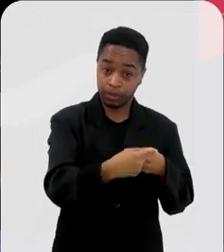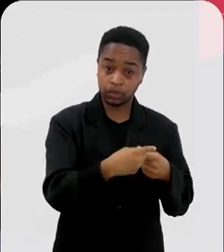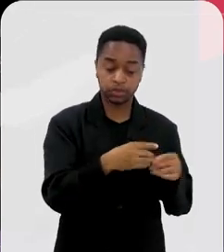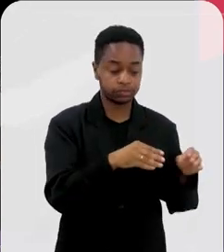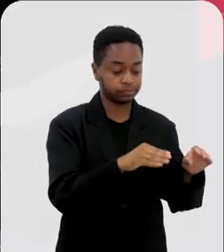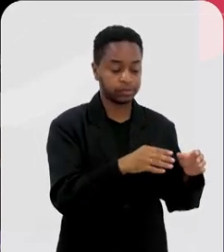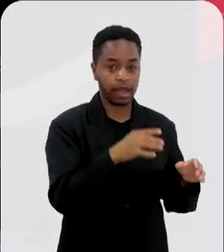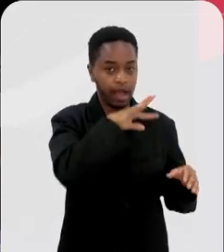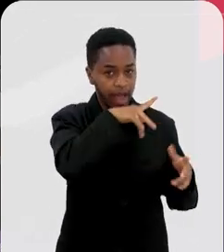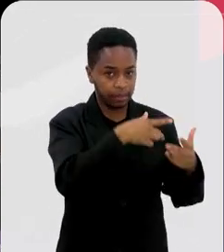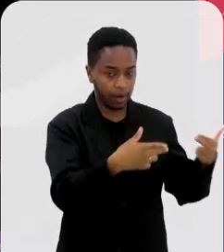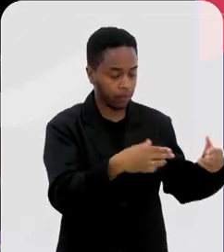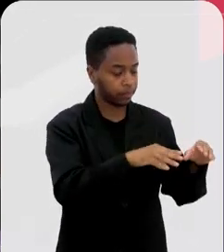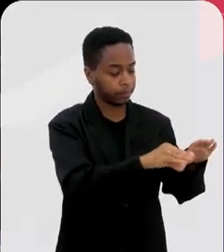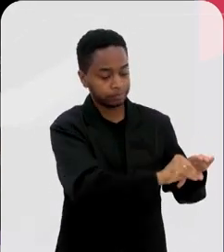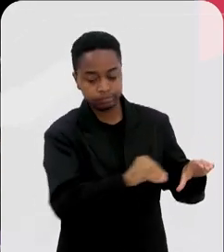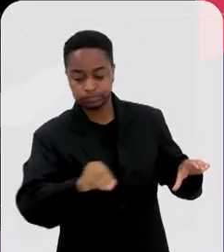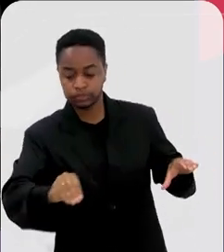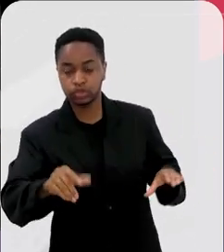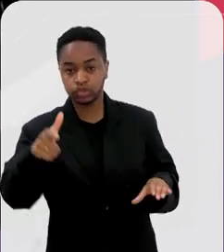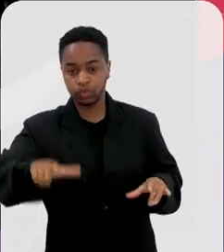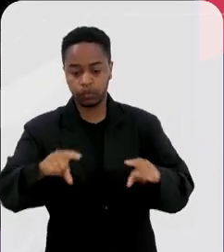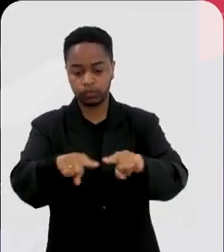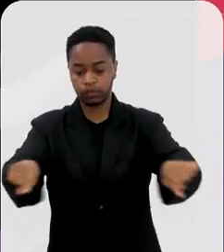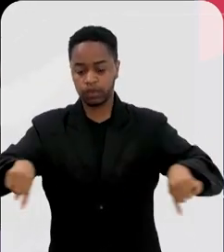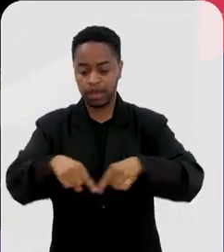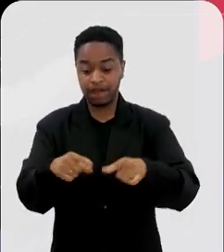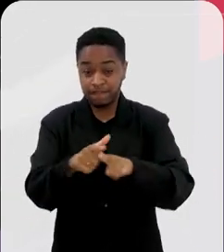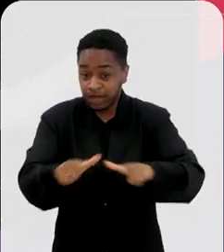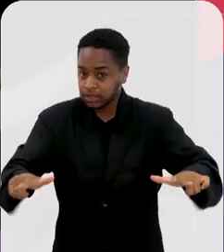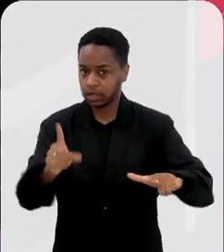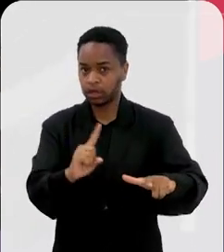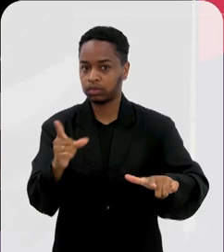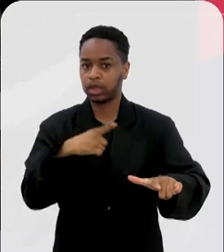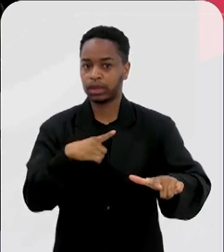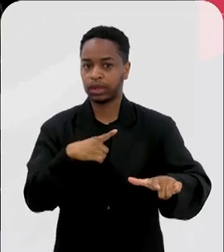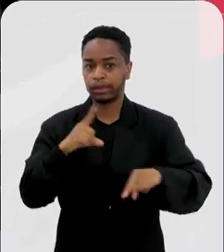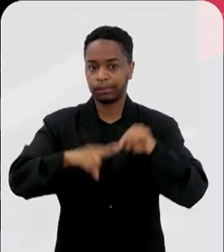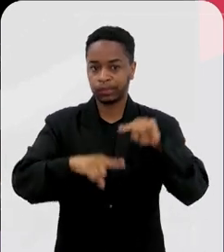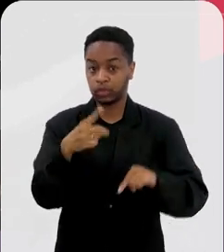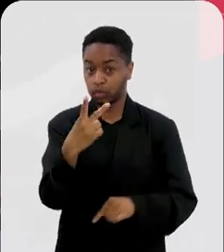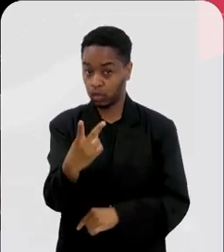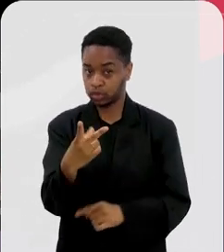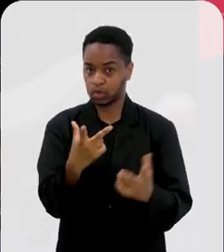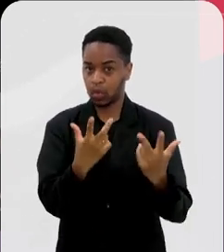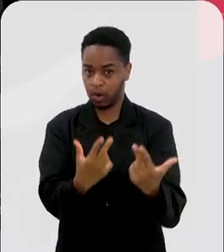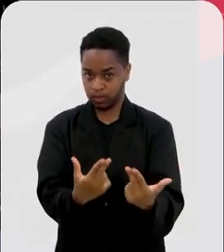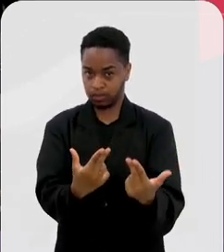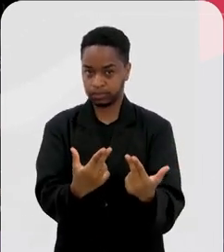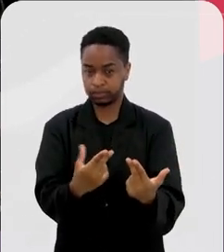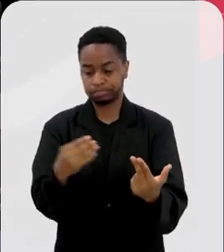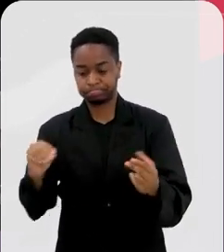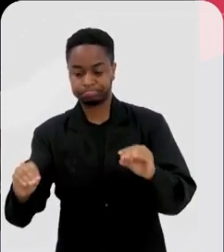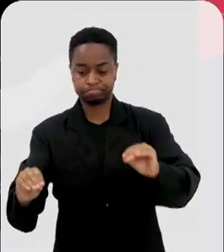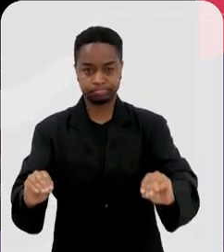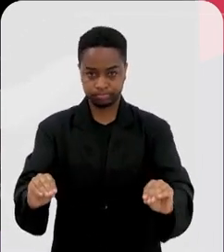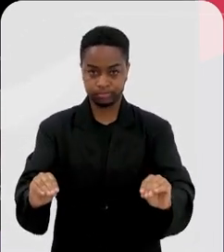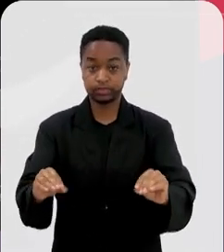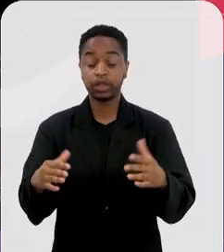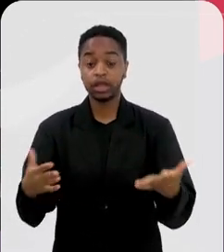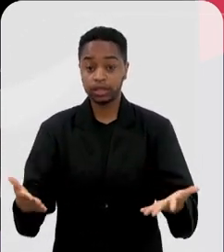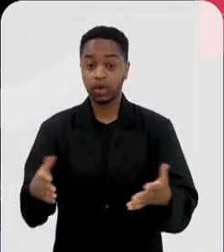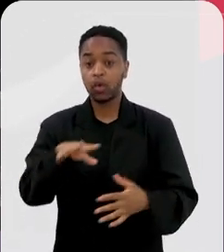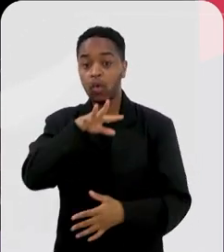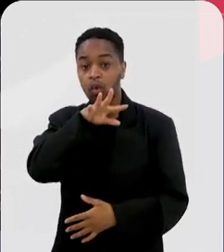reexpõe ele a essa arena. Só que agora essa arena não é mais vazia, essa arena tem dois objetos iguais. E a